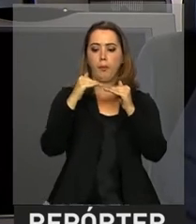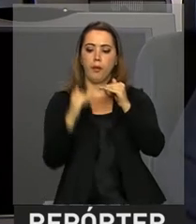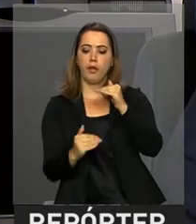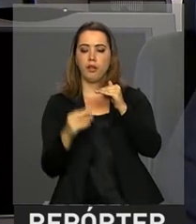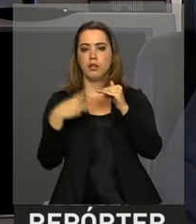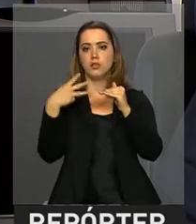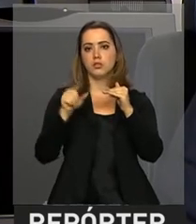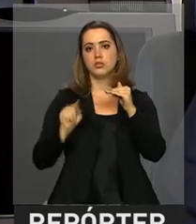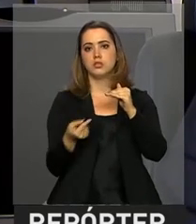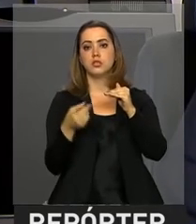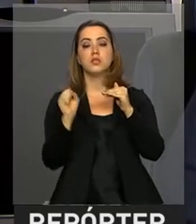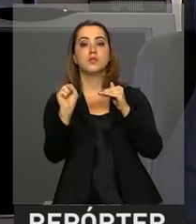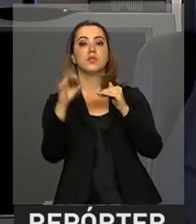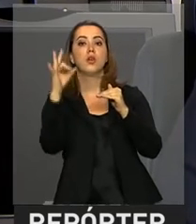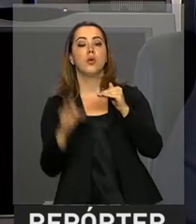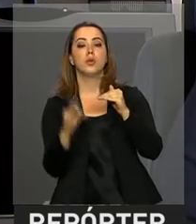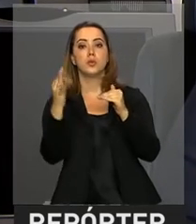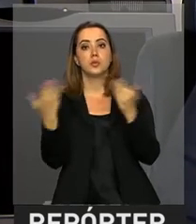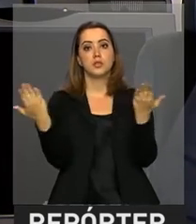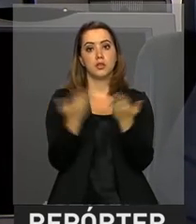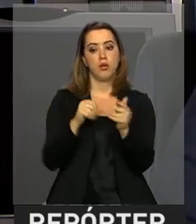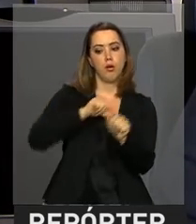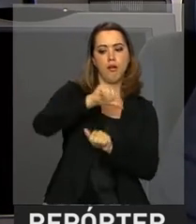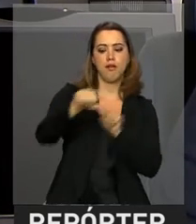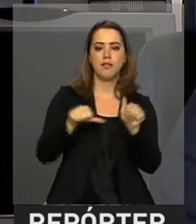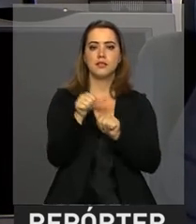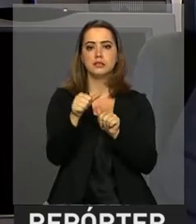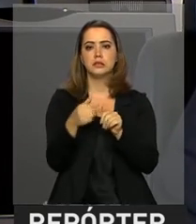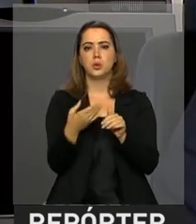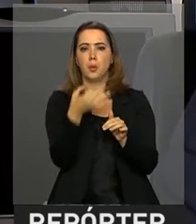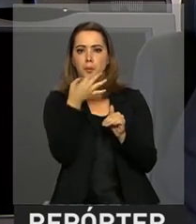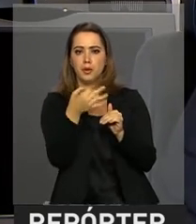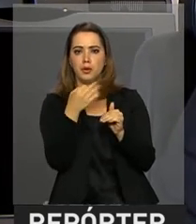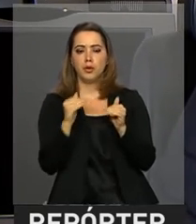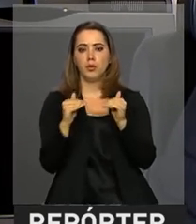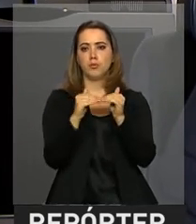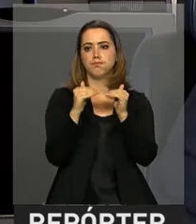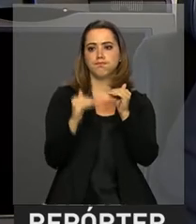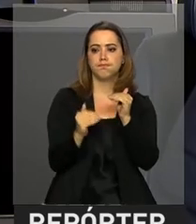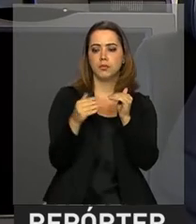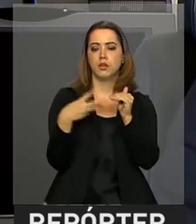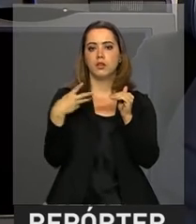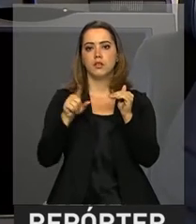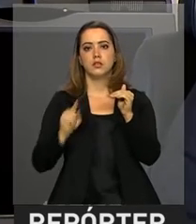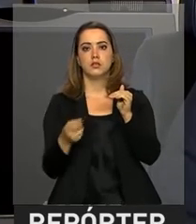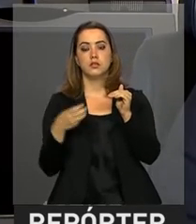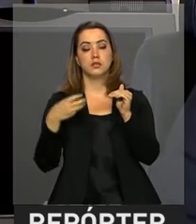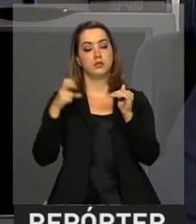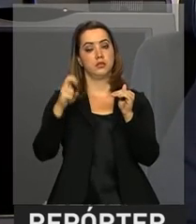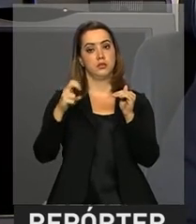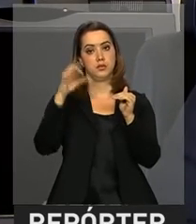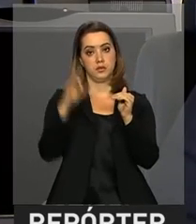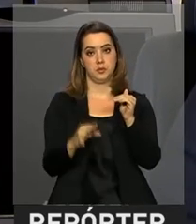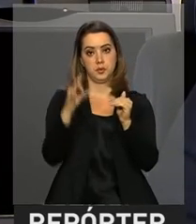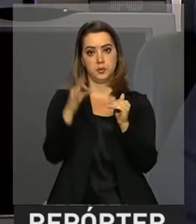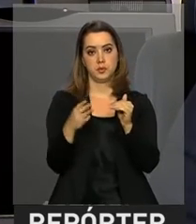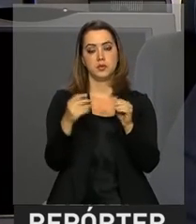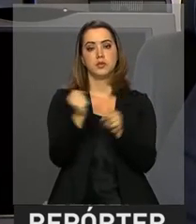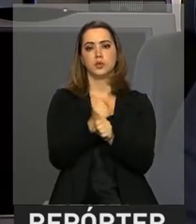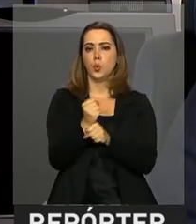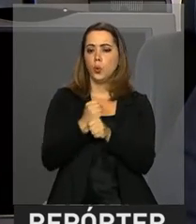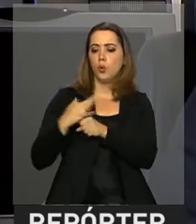economia e agora eles revisaram os dados e acreditam numa queda de 3,5%. Ano que vem, em 2017, eles